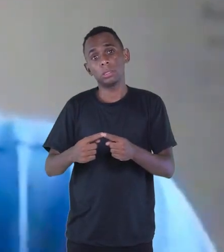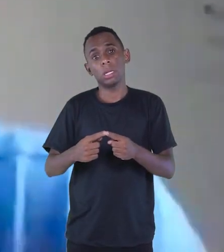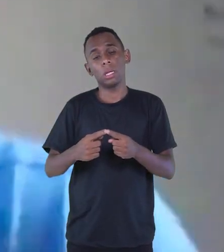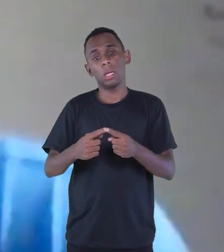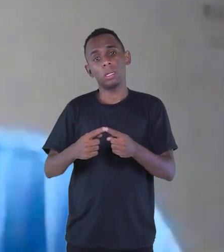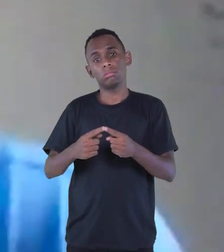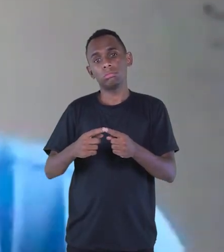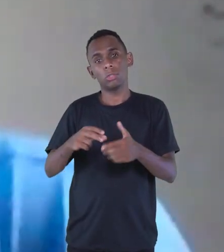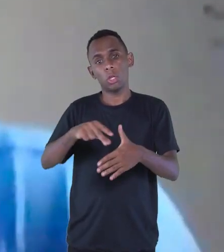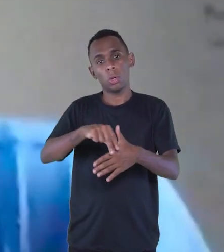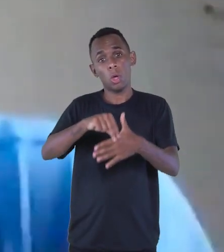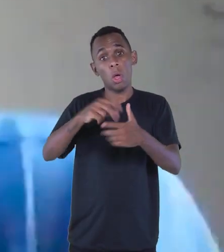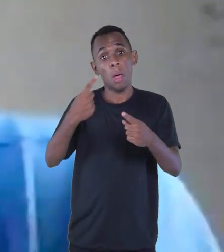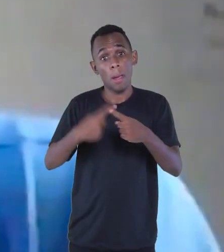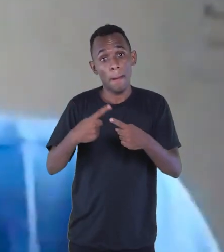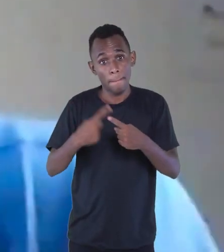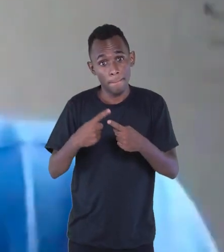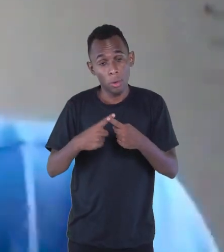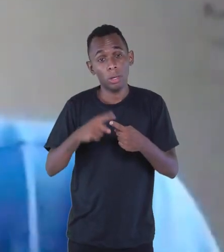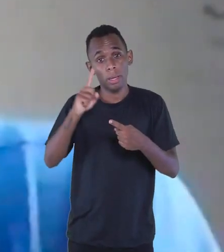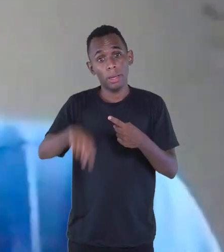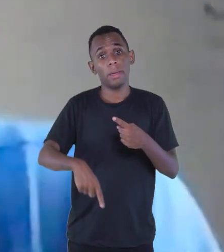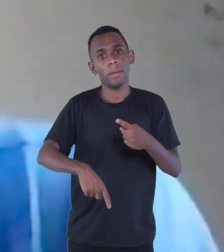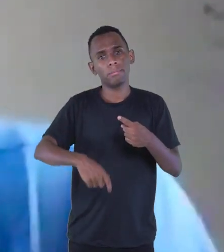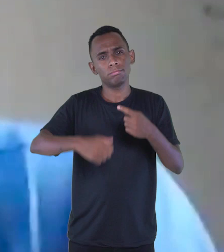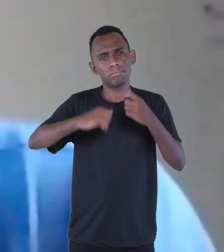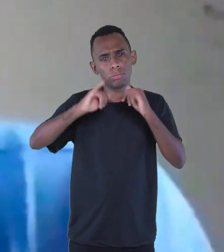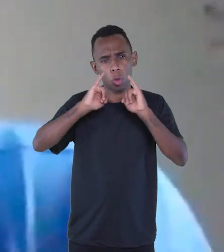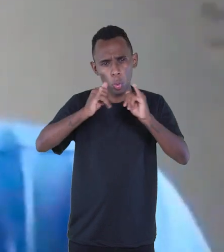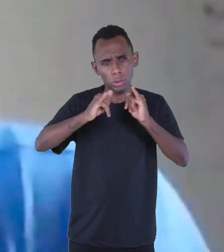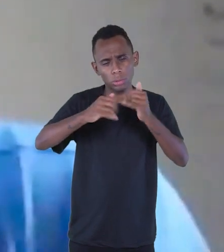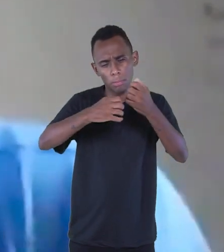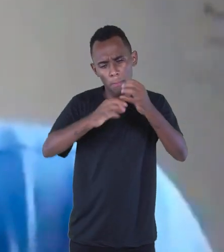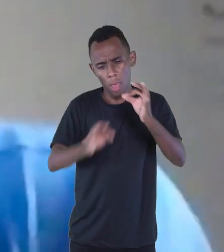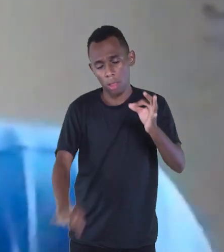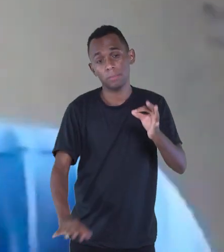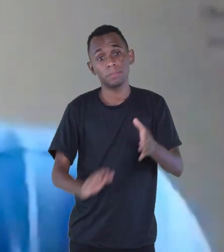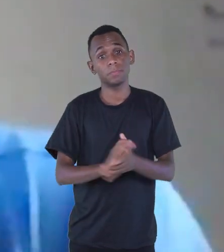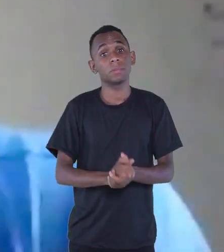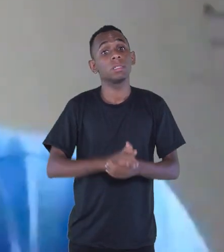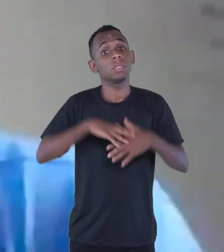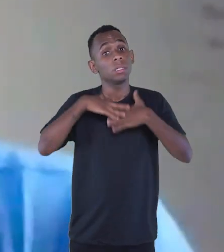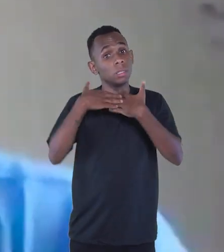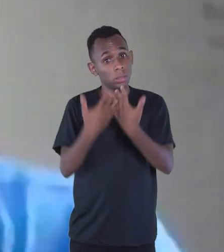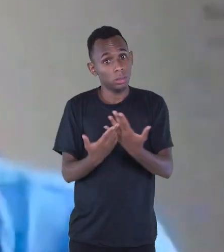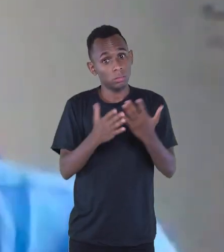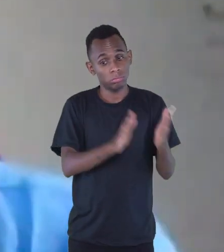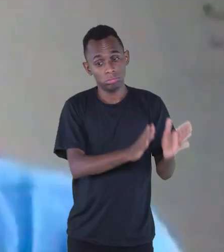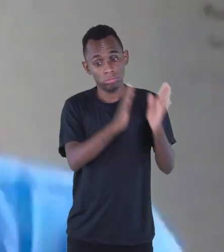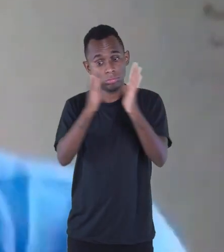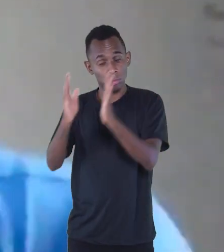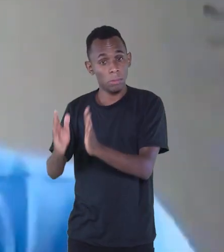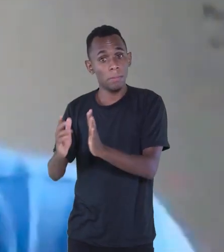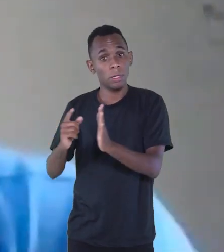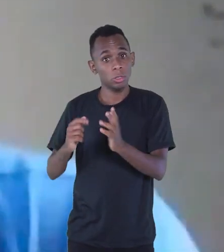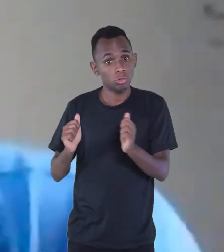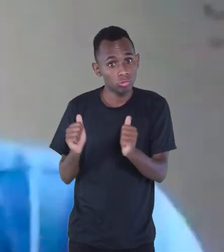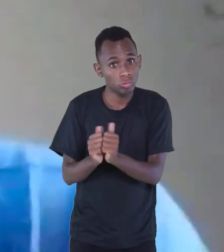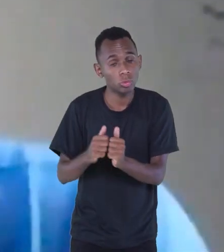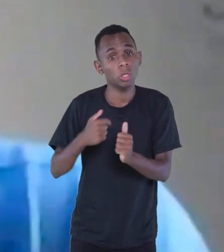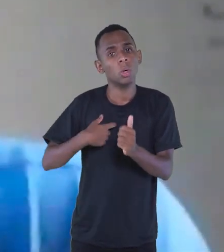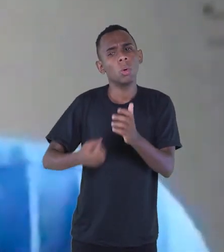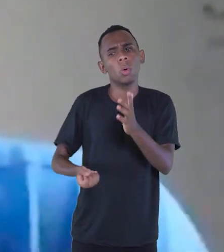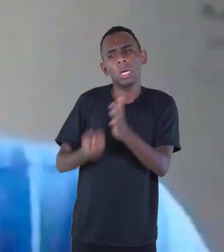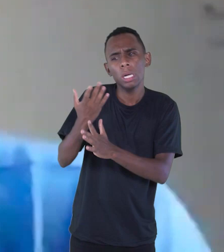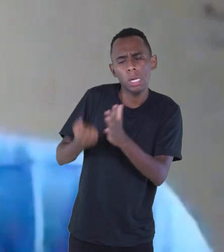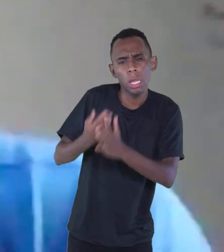narrativos, né? Eles sempre são narrativas. E paralelamente a esse trabalho com as narrativas eu vou criando um ou outro